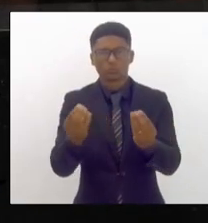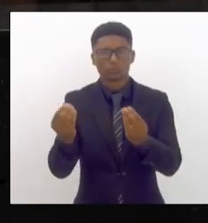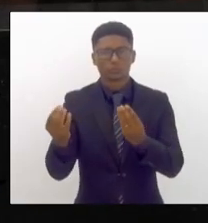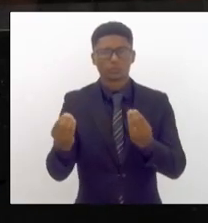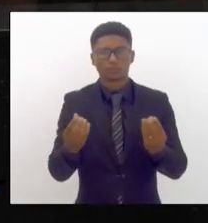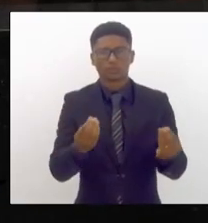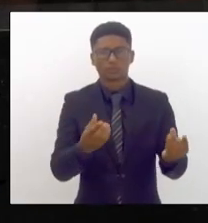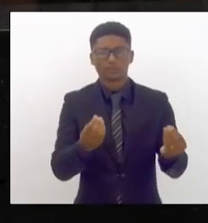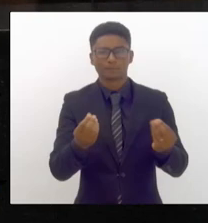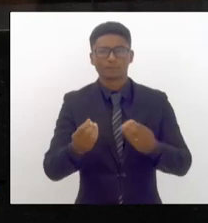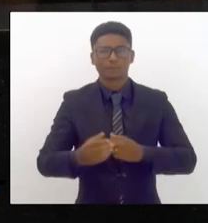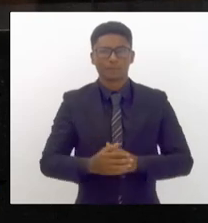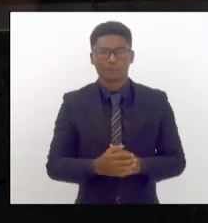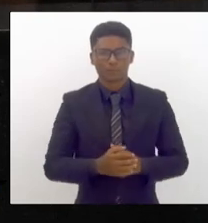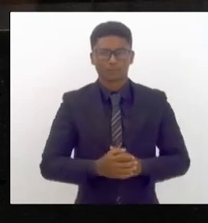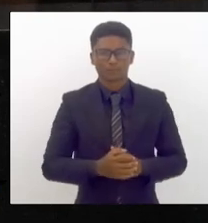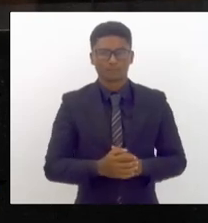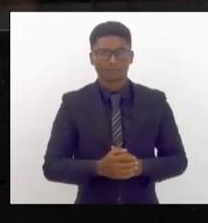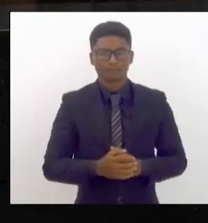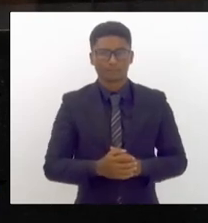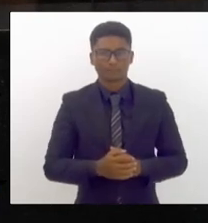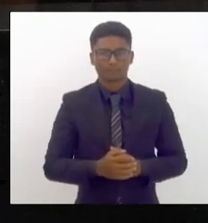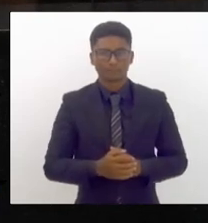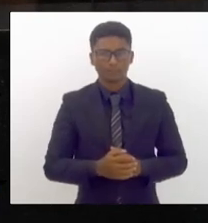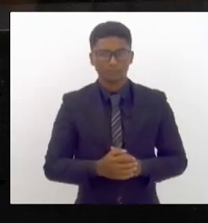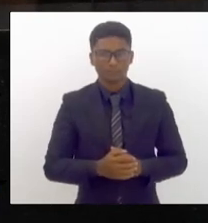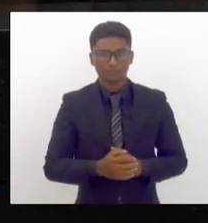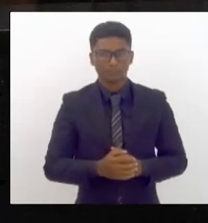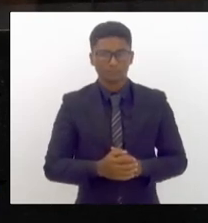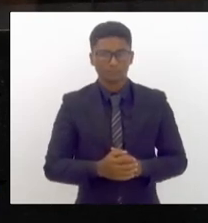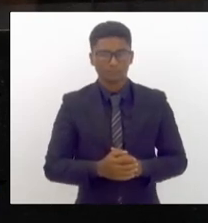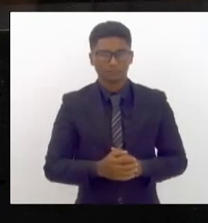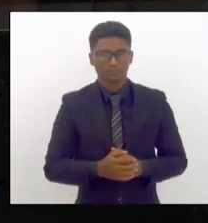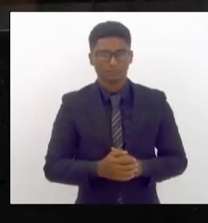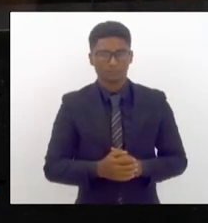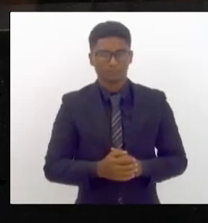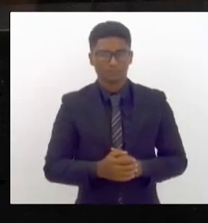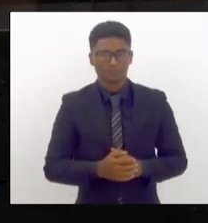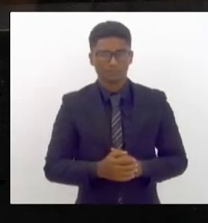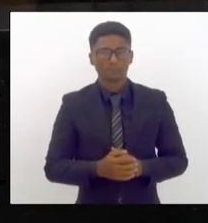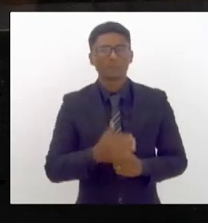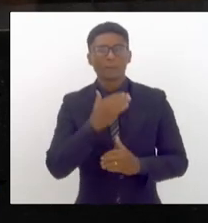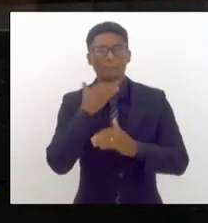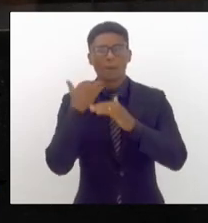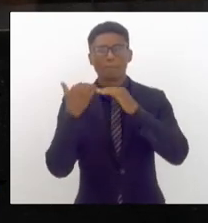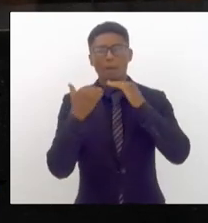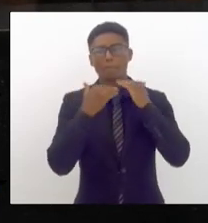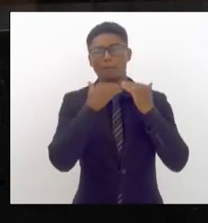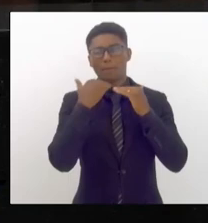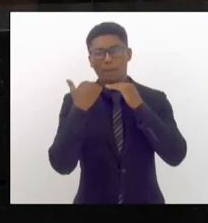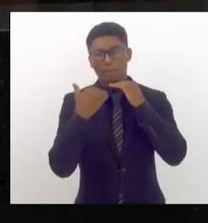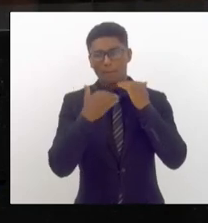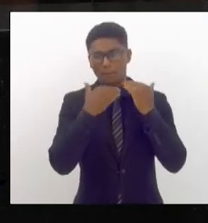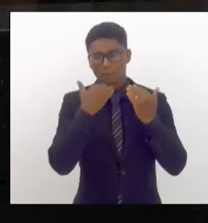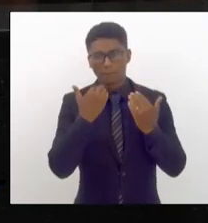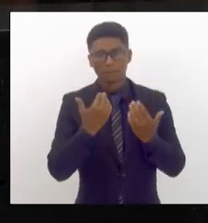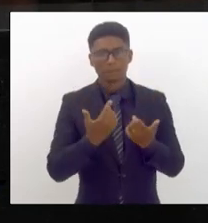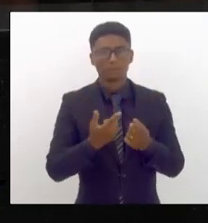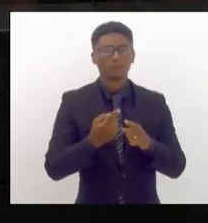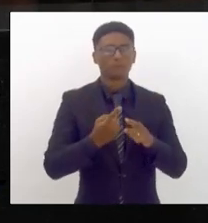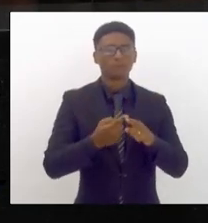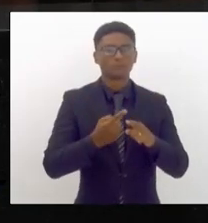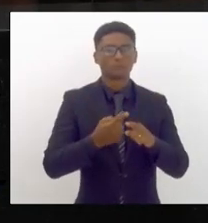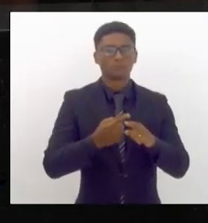uma grande parte de a população vindo a óbito na questão de